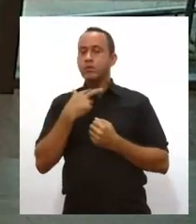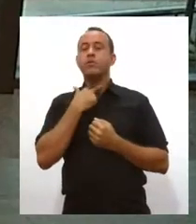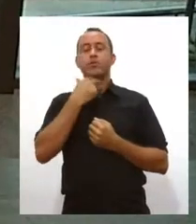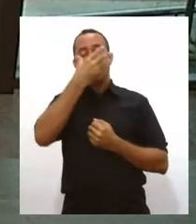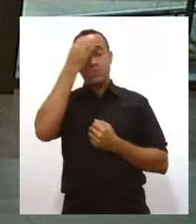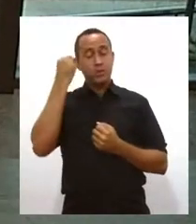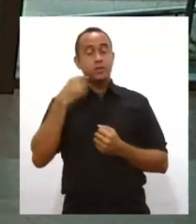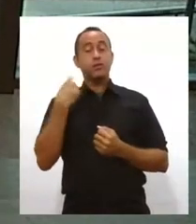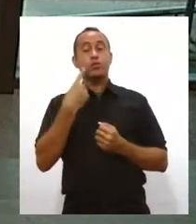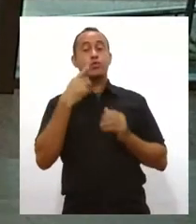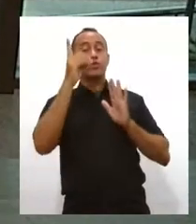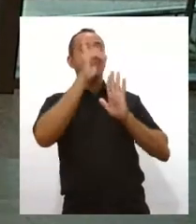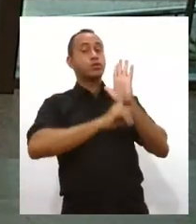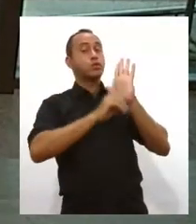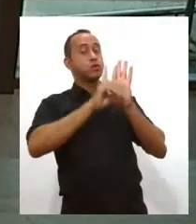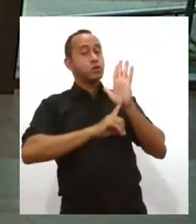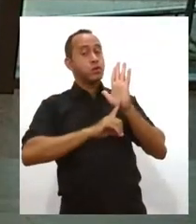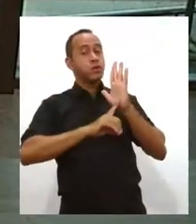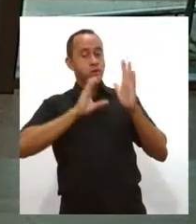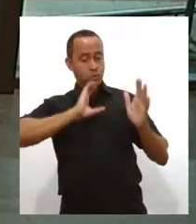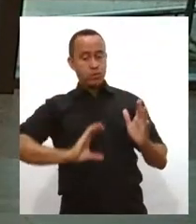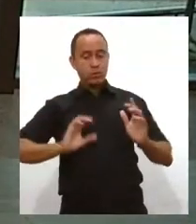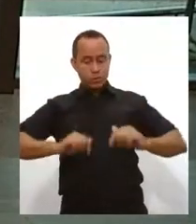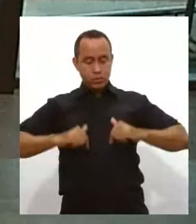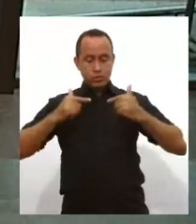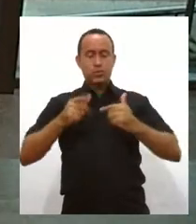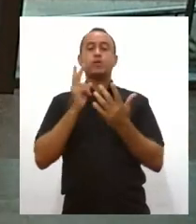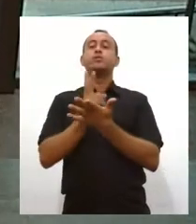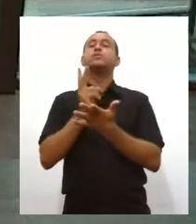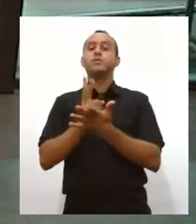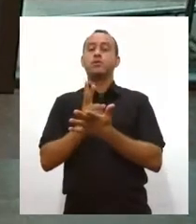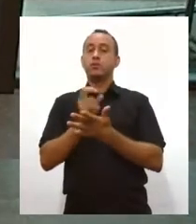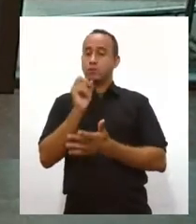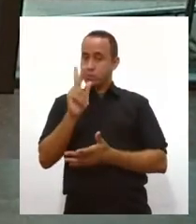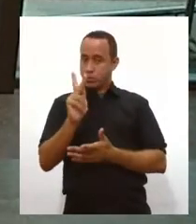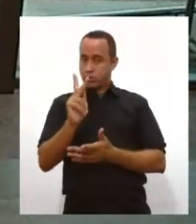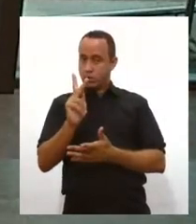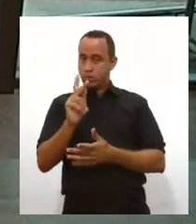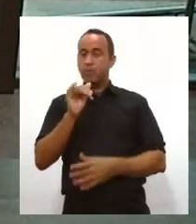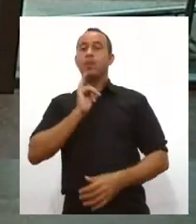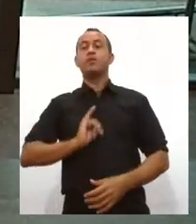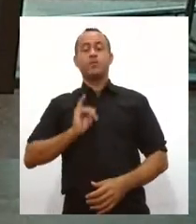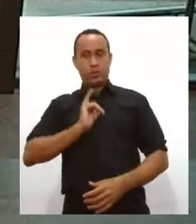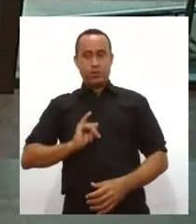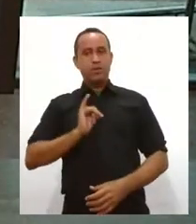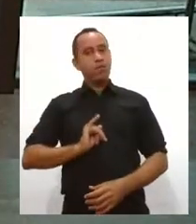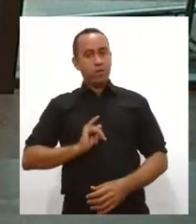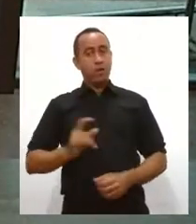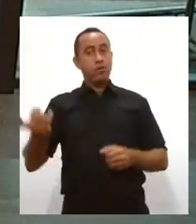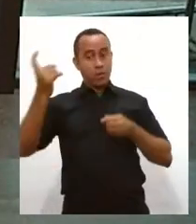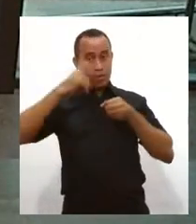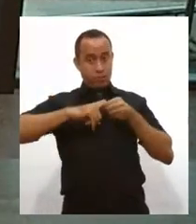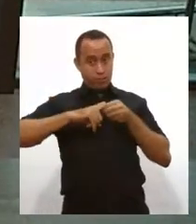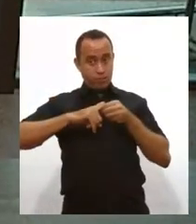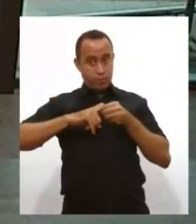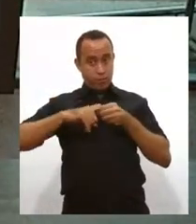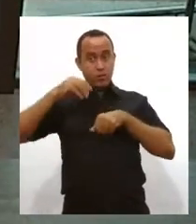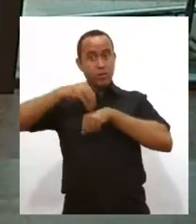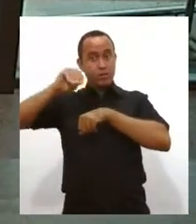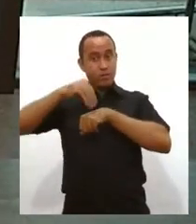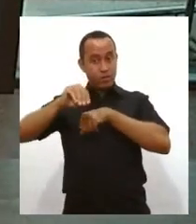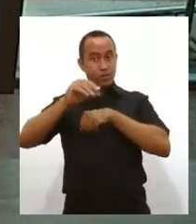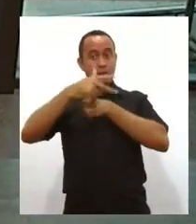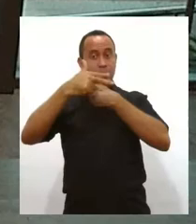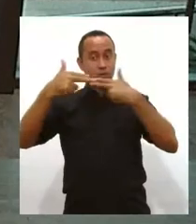nossos direitos. Temos que lutar sempre por isso, né? E olha, nós vamos a um rápido intervalo e na volta vamos dar mais detalhes